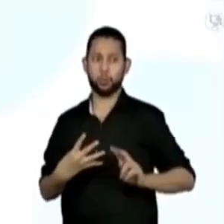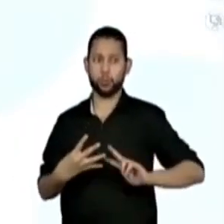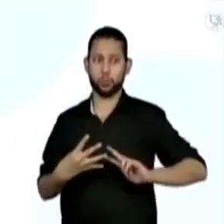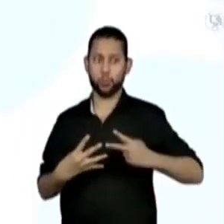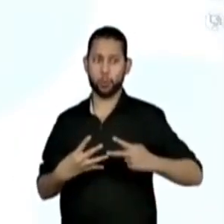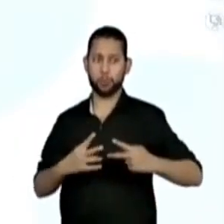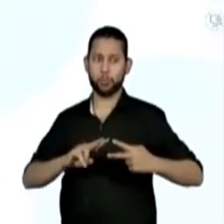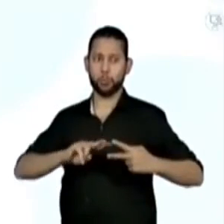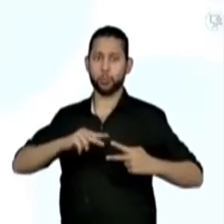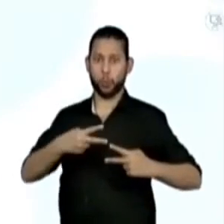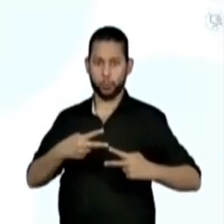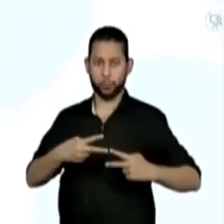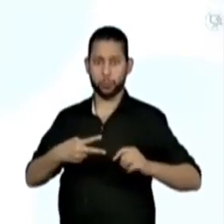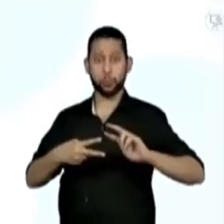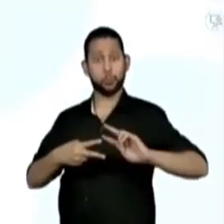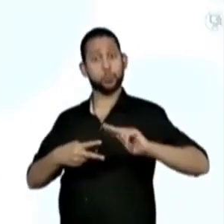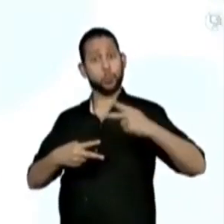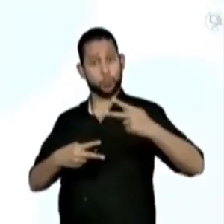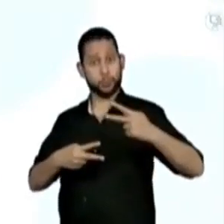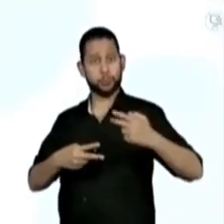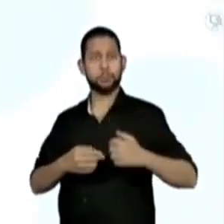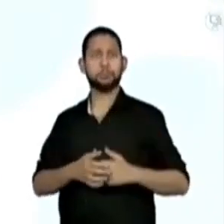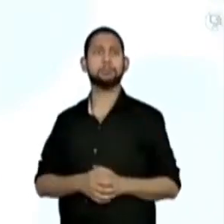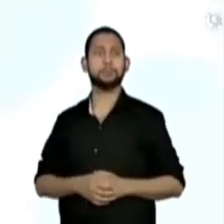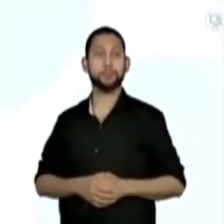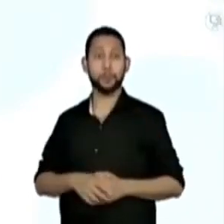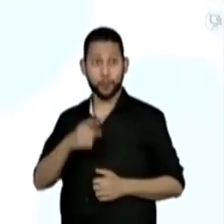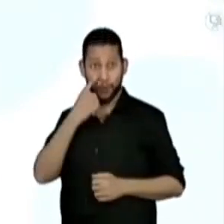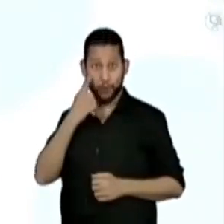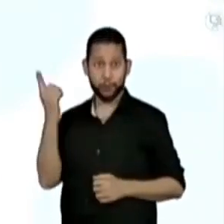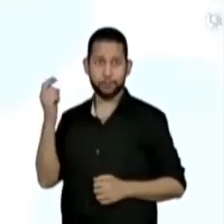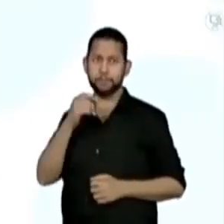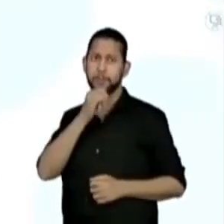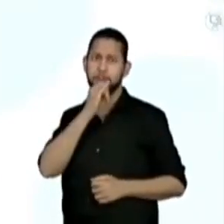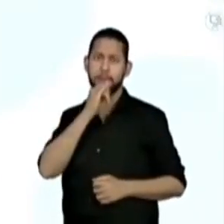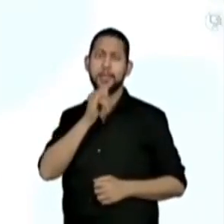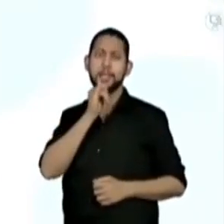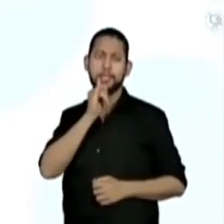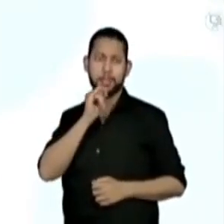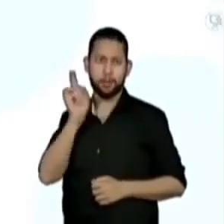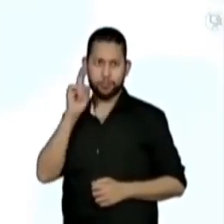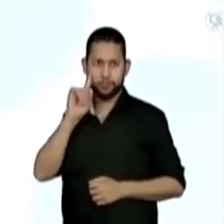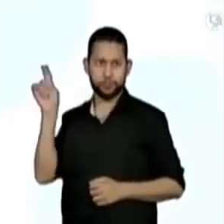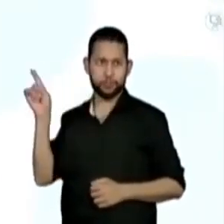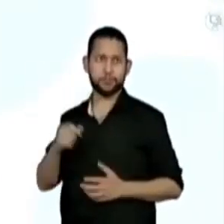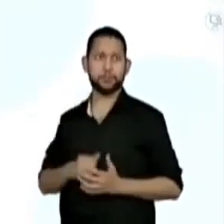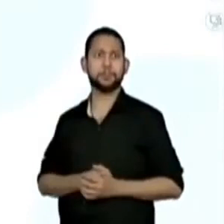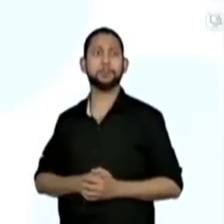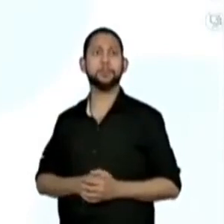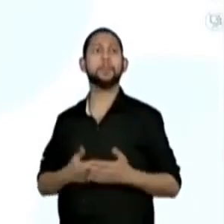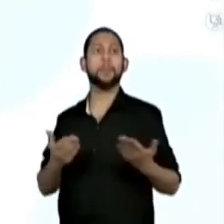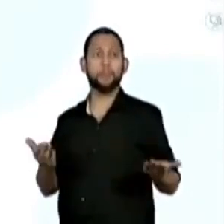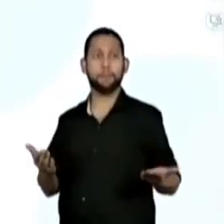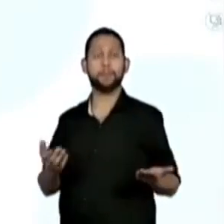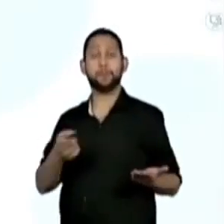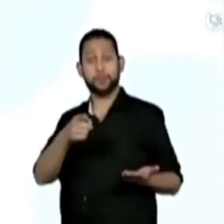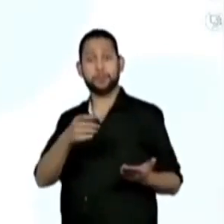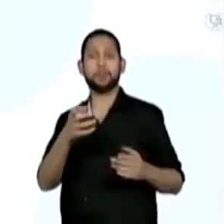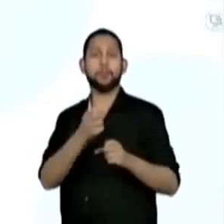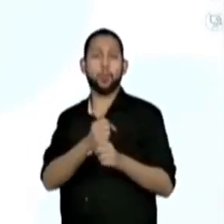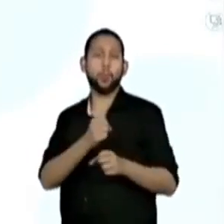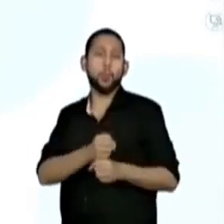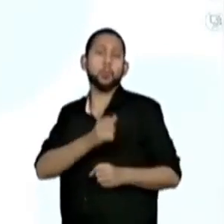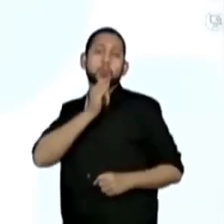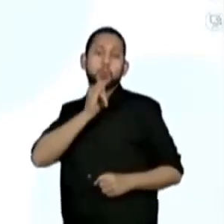do dobro desse número. Olha o exemplo aqui embaixo para vocês não se confundirem. Para calcular,